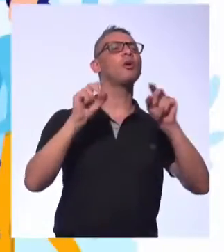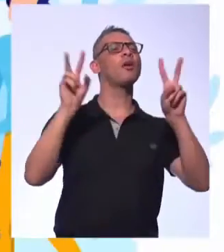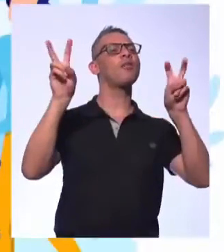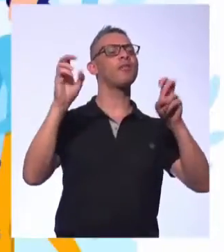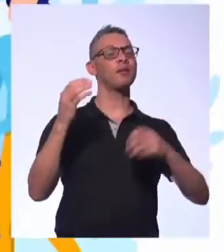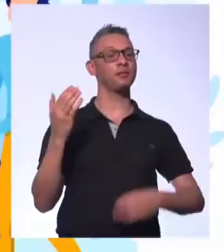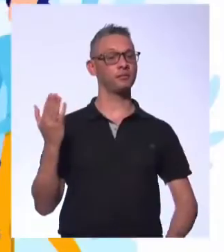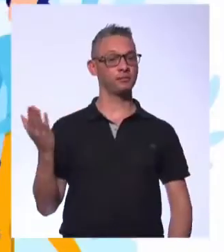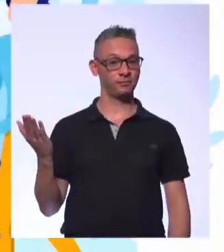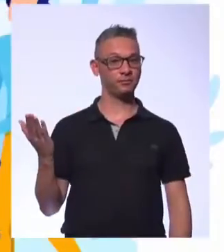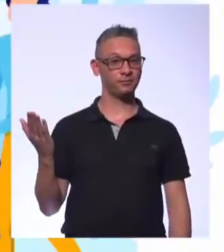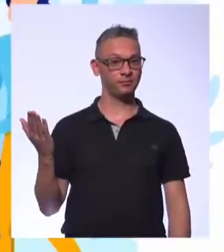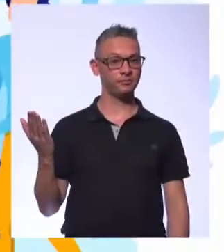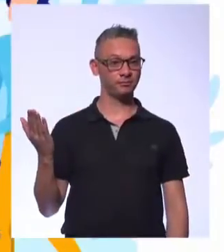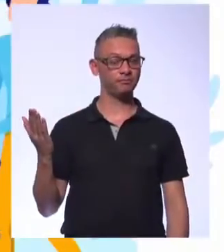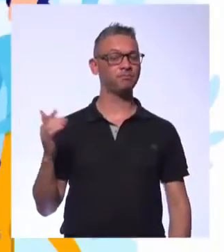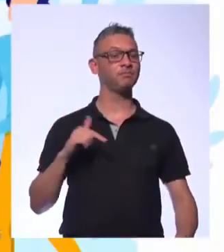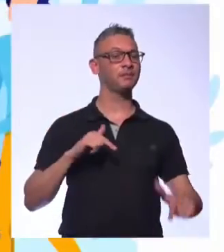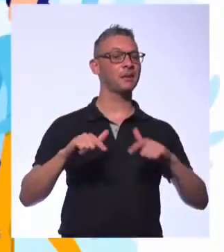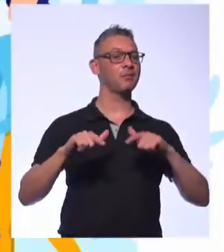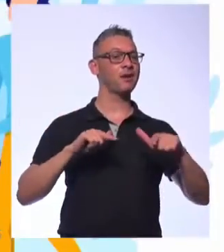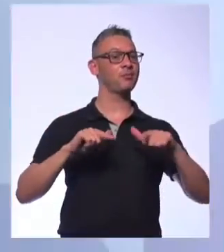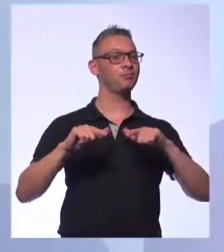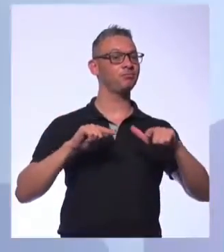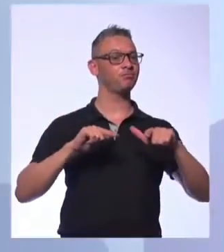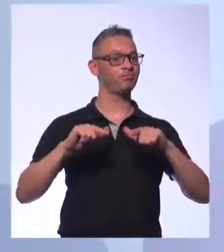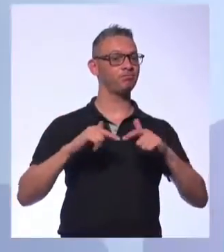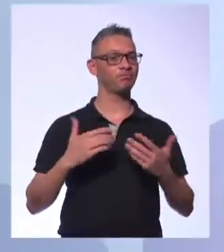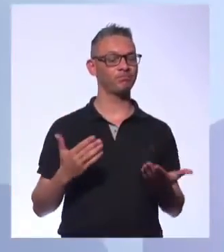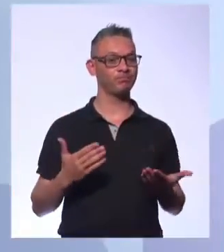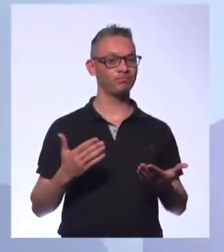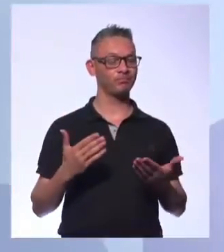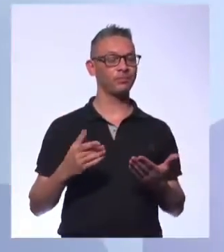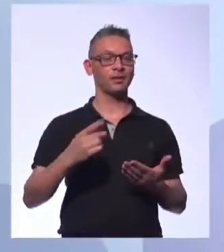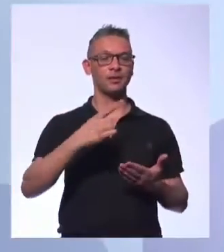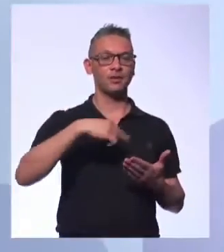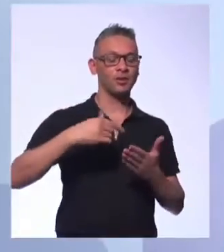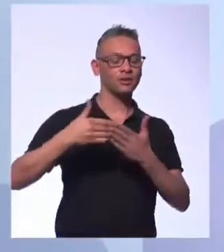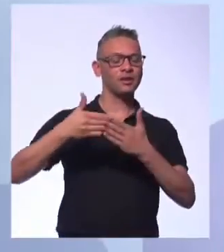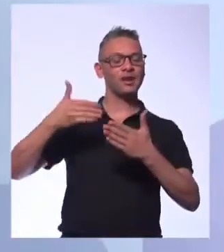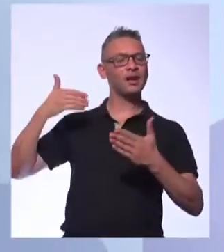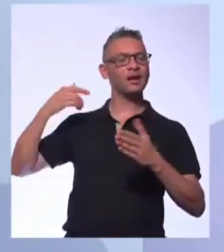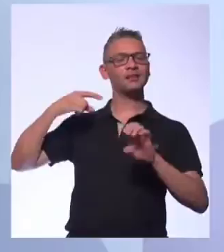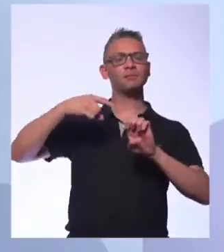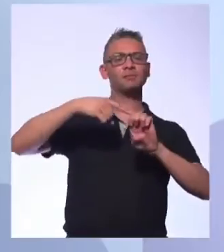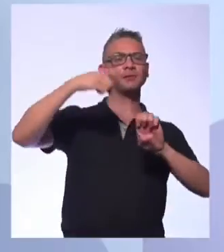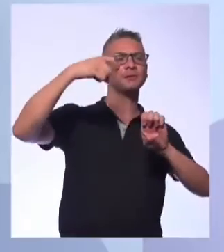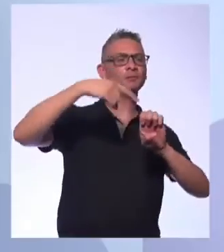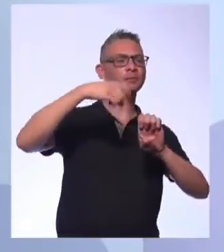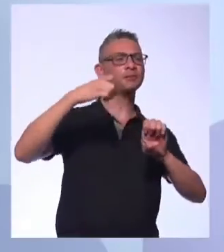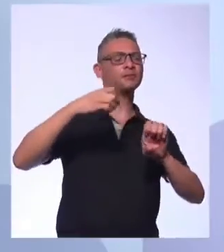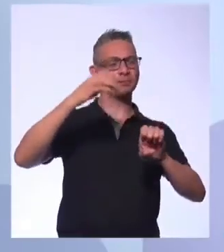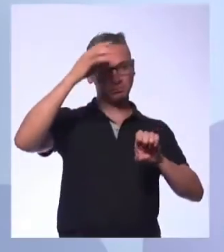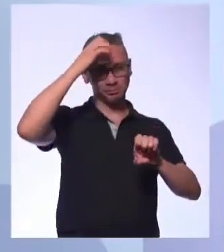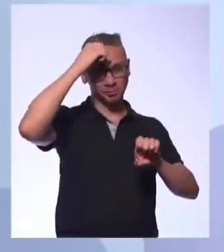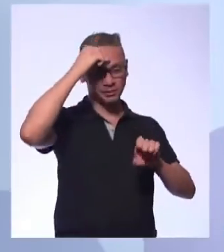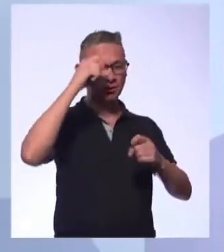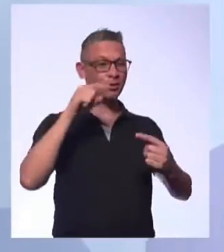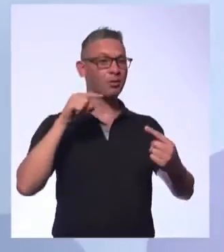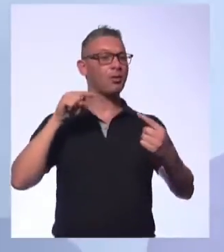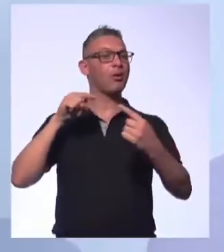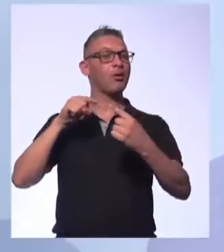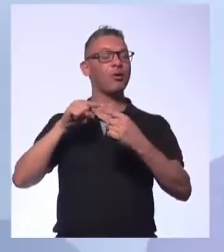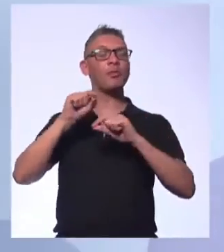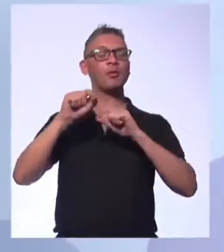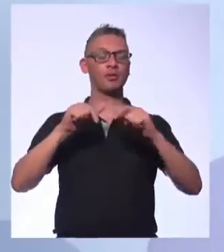falar de mercado de trabalho. Ou seja, tudo isso que a gente viu de empreendedorismo até agora pode, de certa forma,